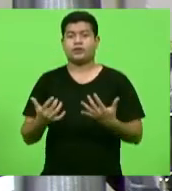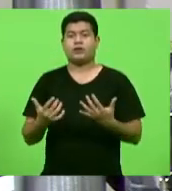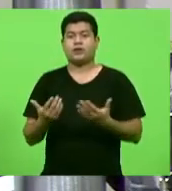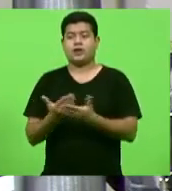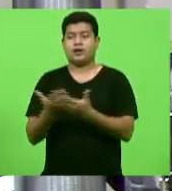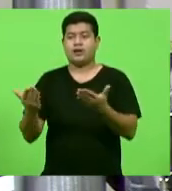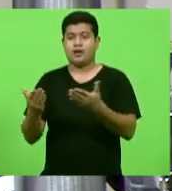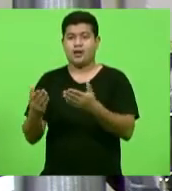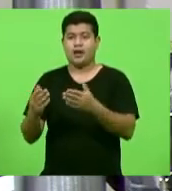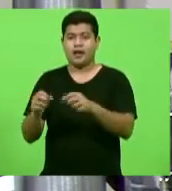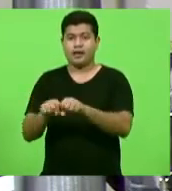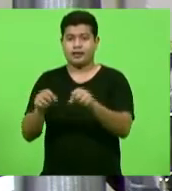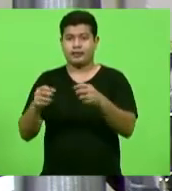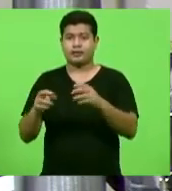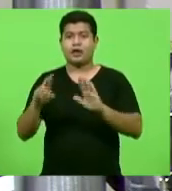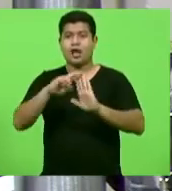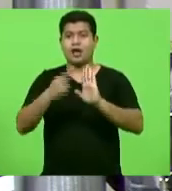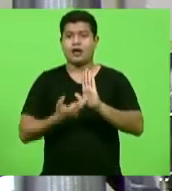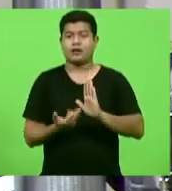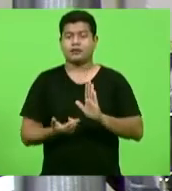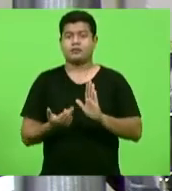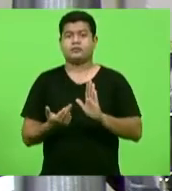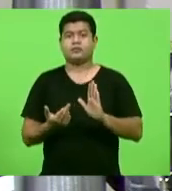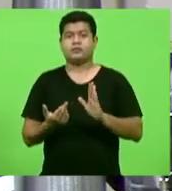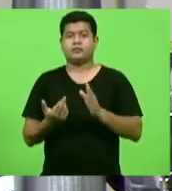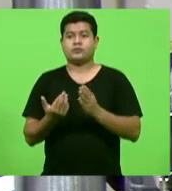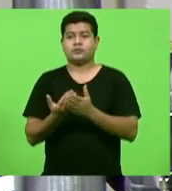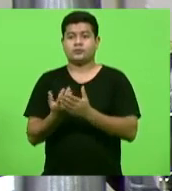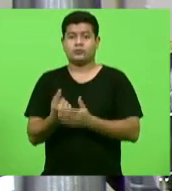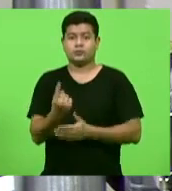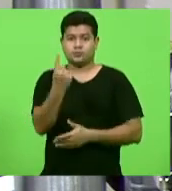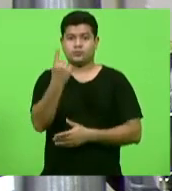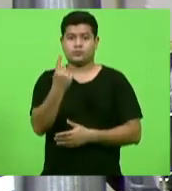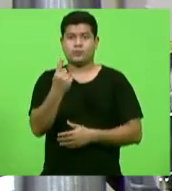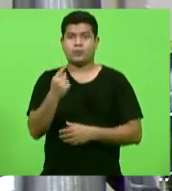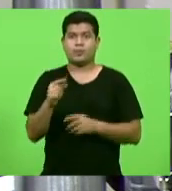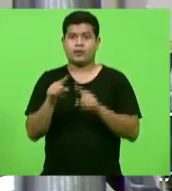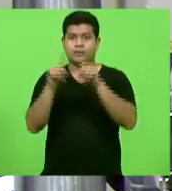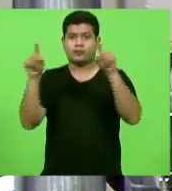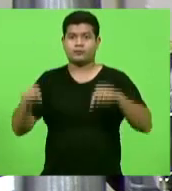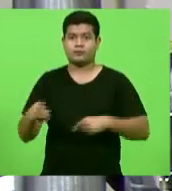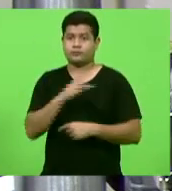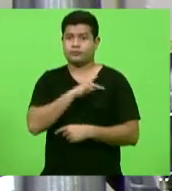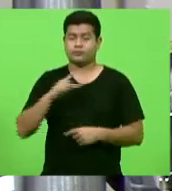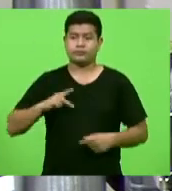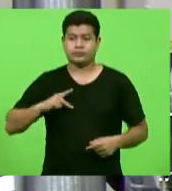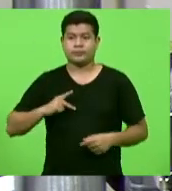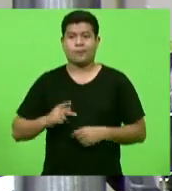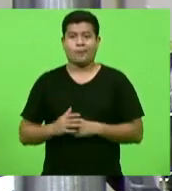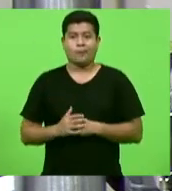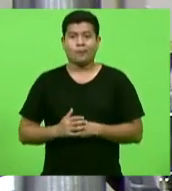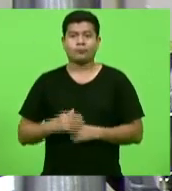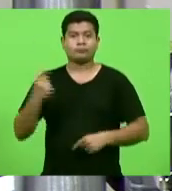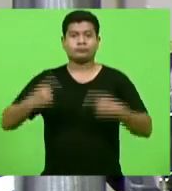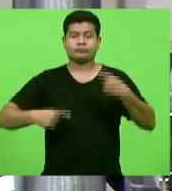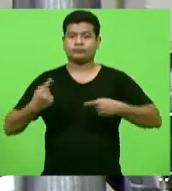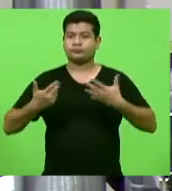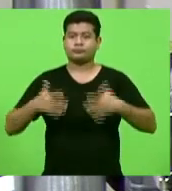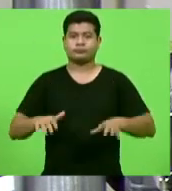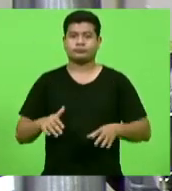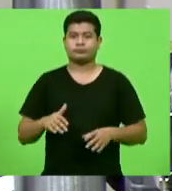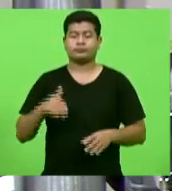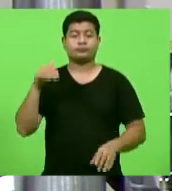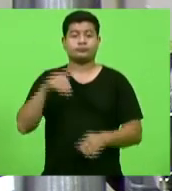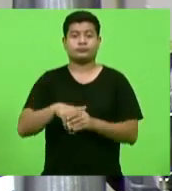regime jurídico único dos servidores públicos. Em discussão? Não havendo quem queira